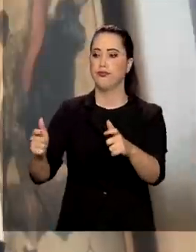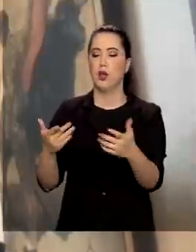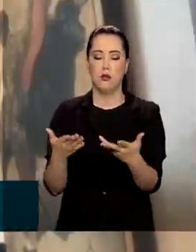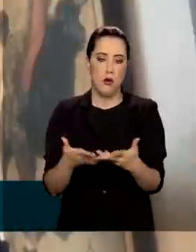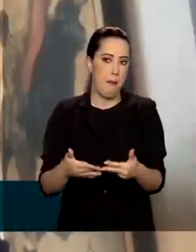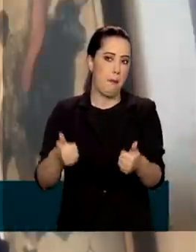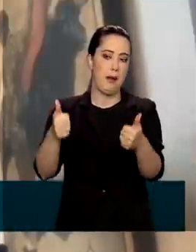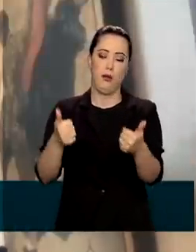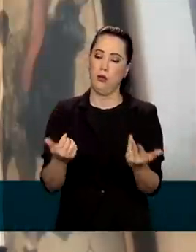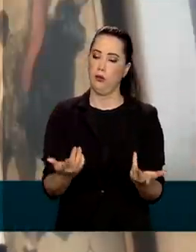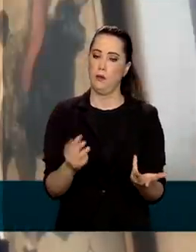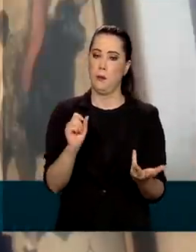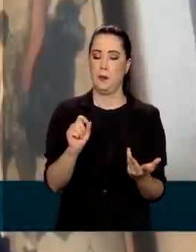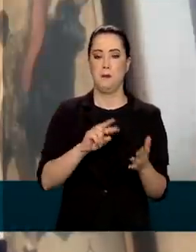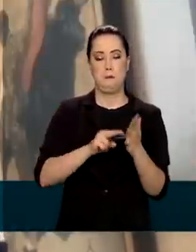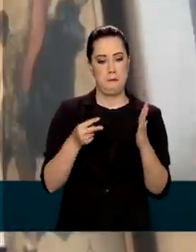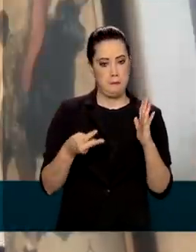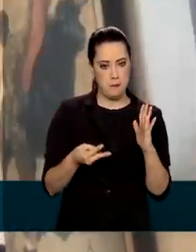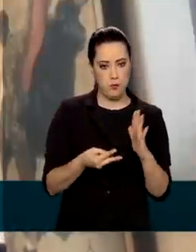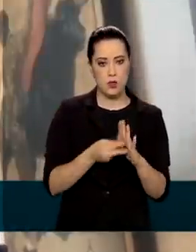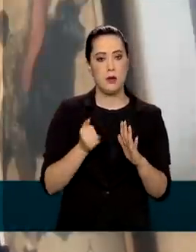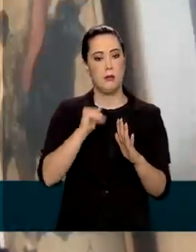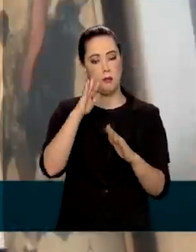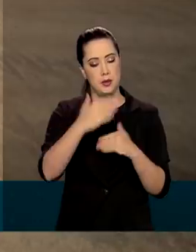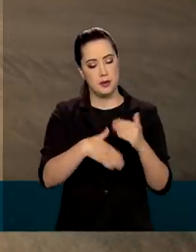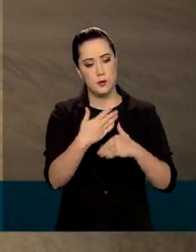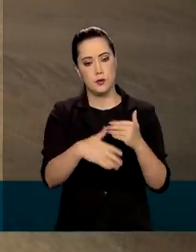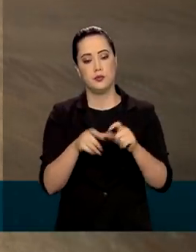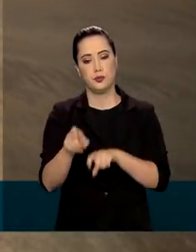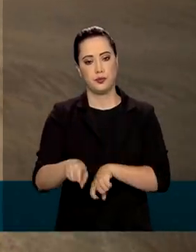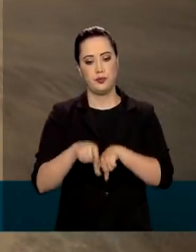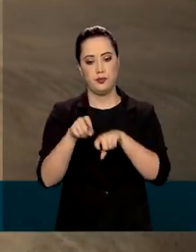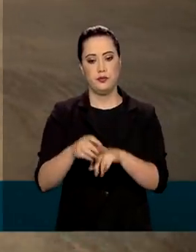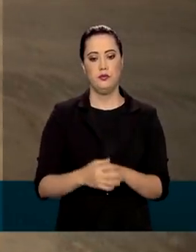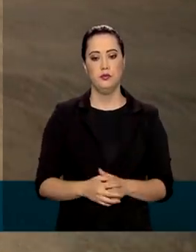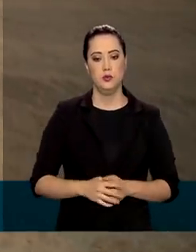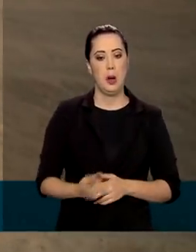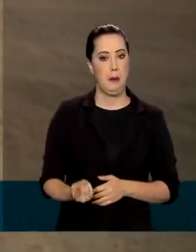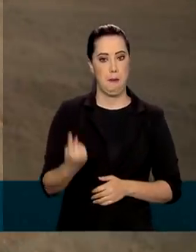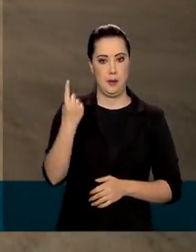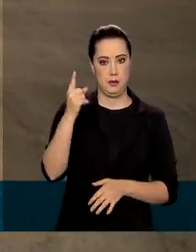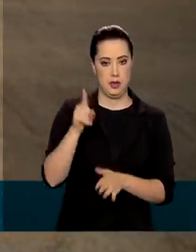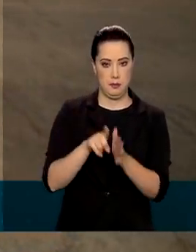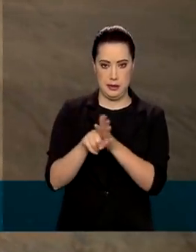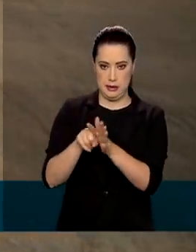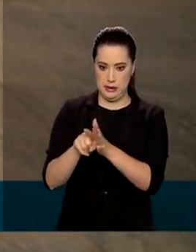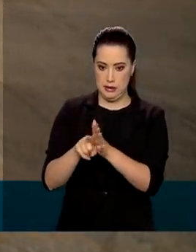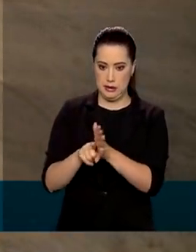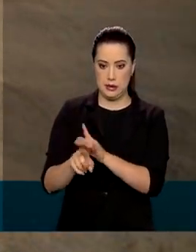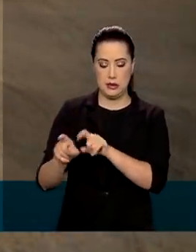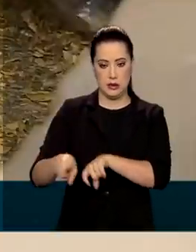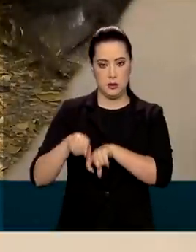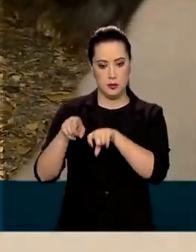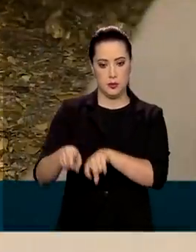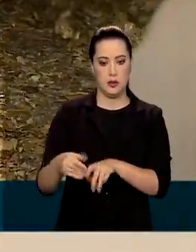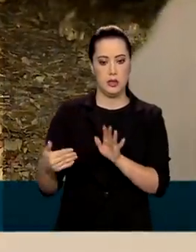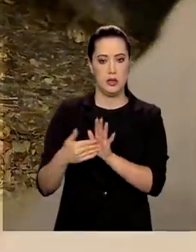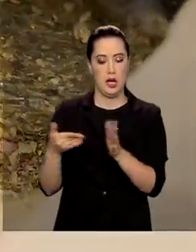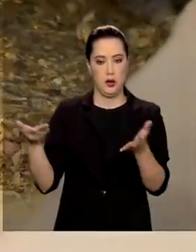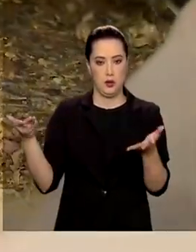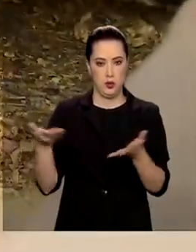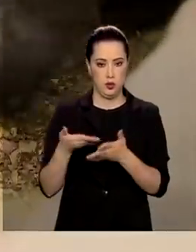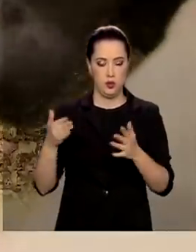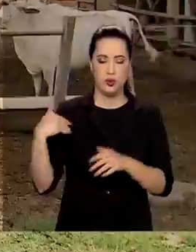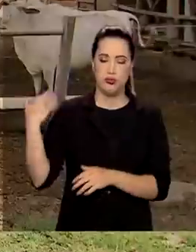e isso significa mais desenvolvimento no campo. Do primeiro Censo da produção agropecuária, aos dias de hoje, passaram